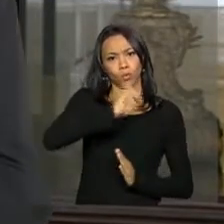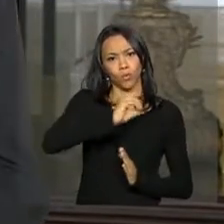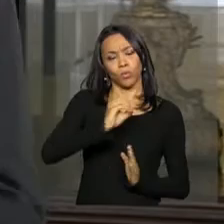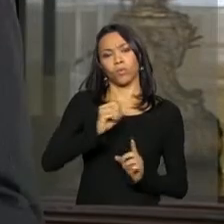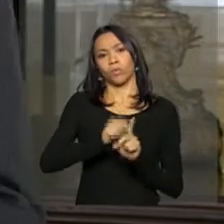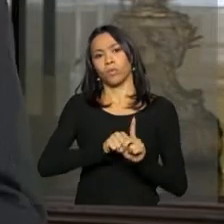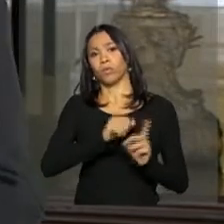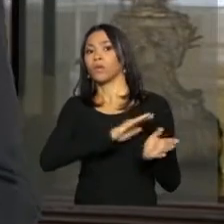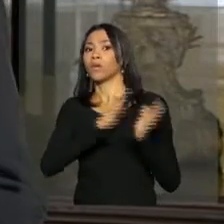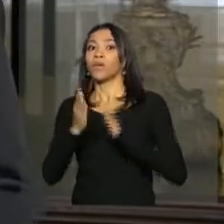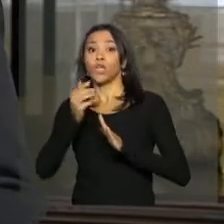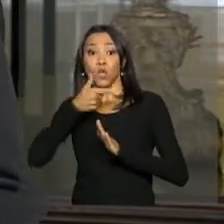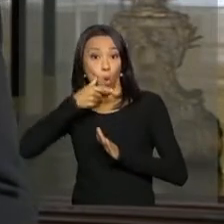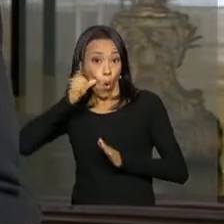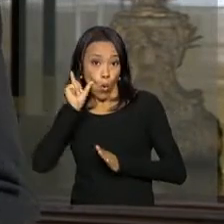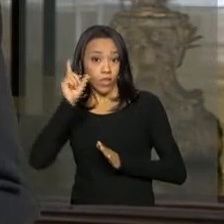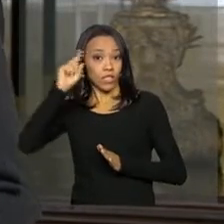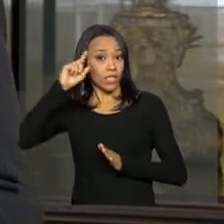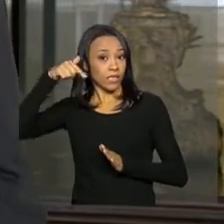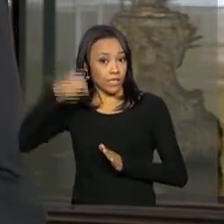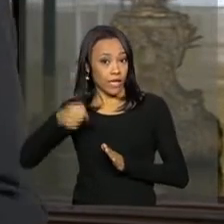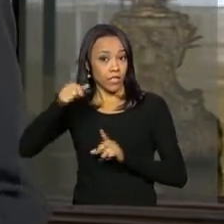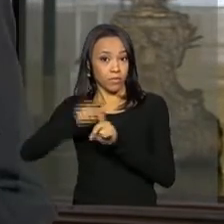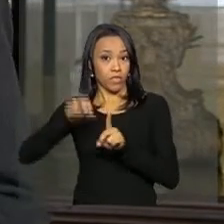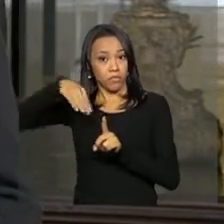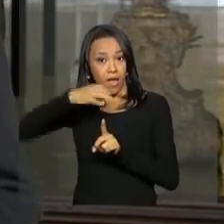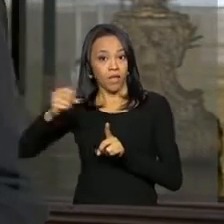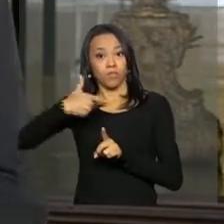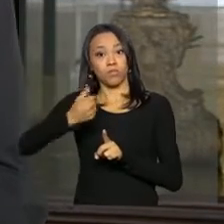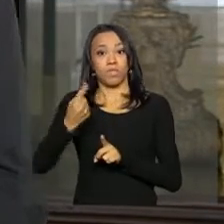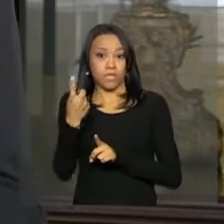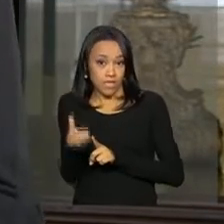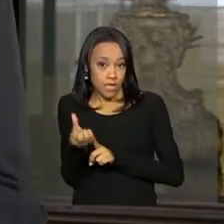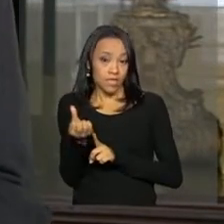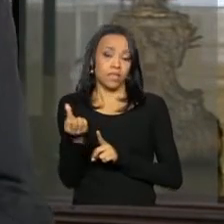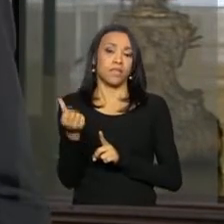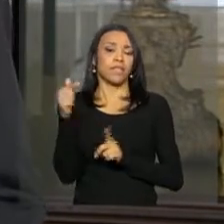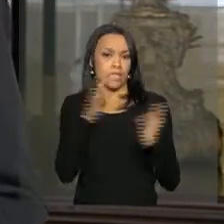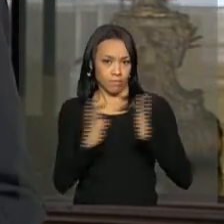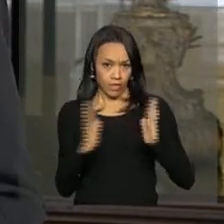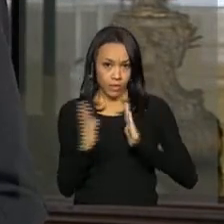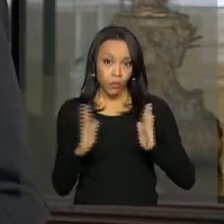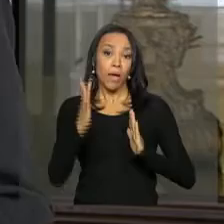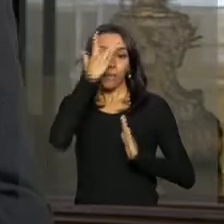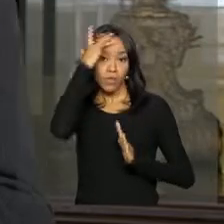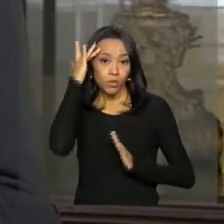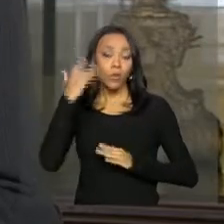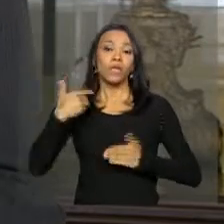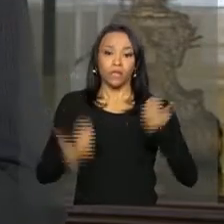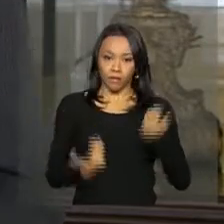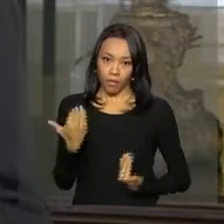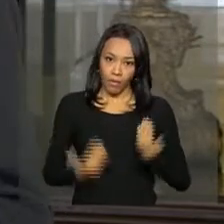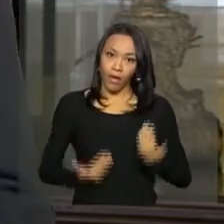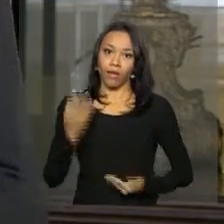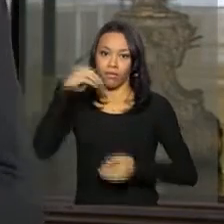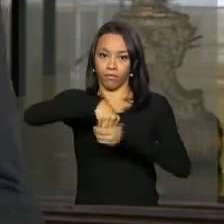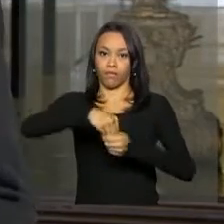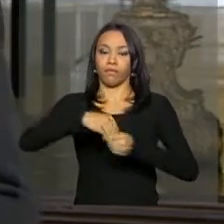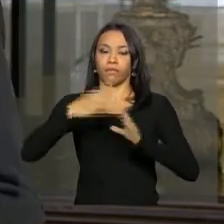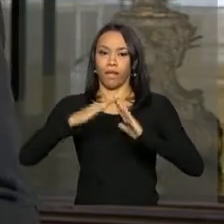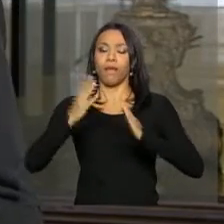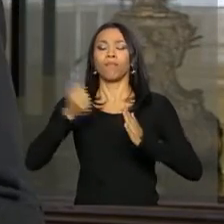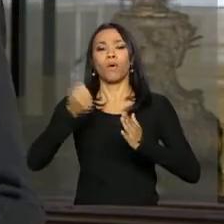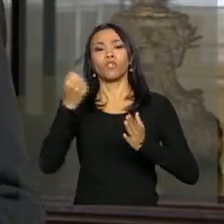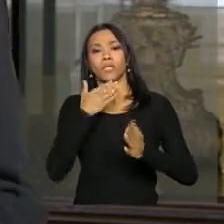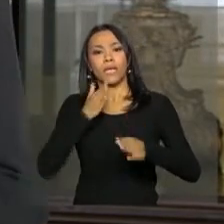passado e ontem, dia 7 de março de 2016, o empregador também deve acessar essa opção desligamento no